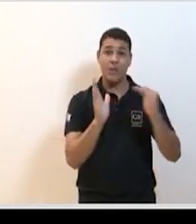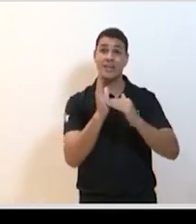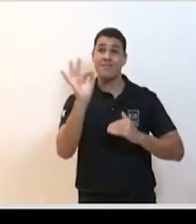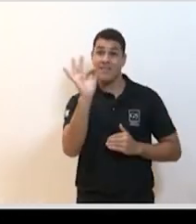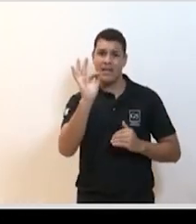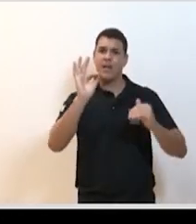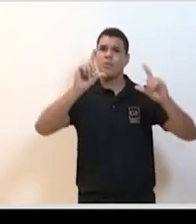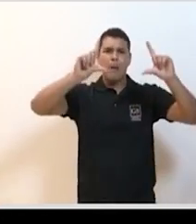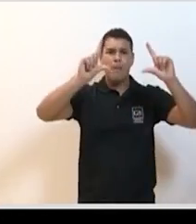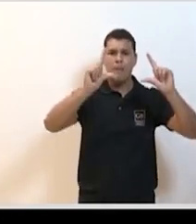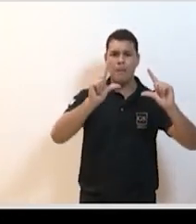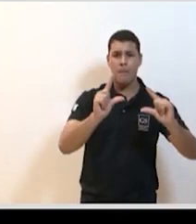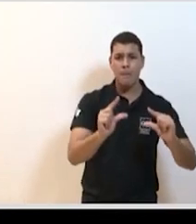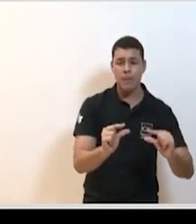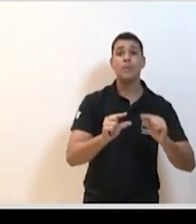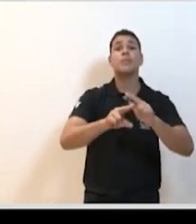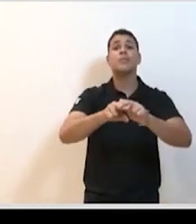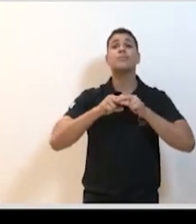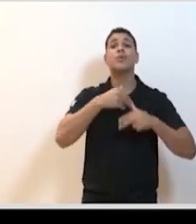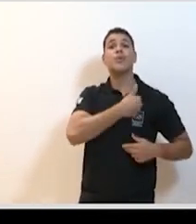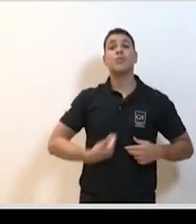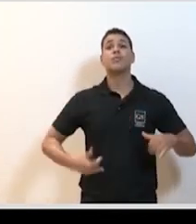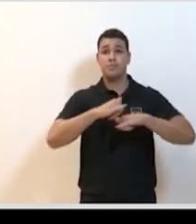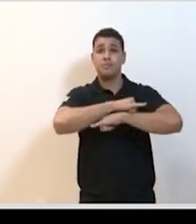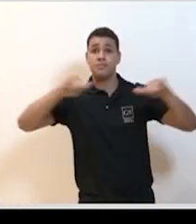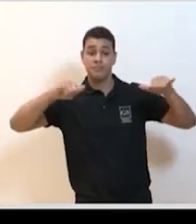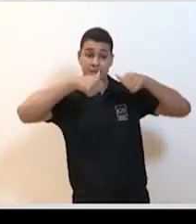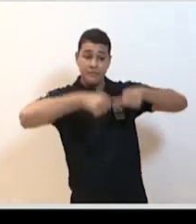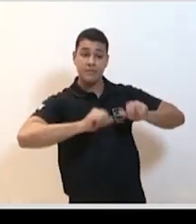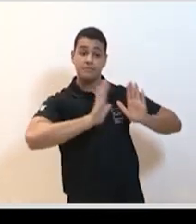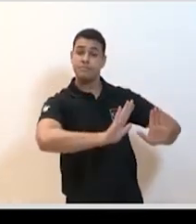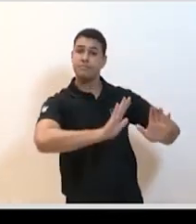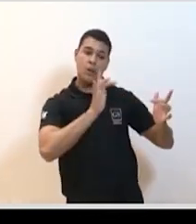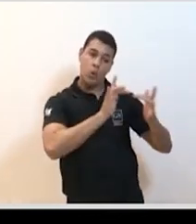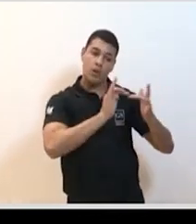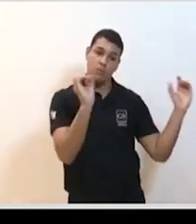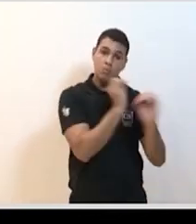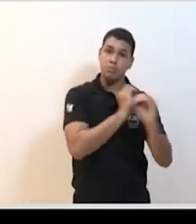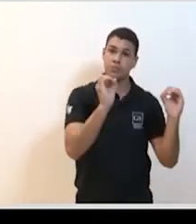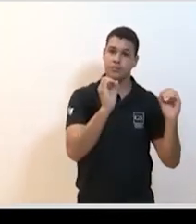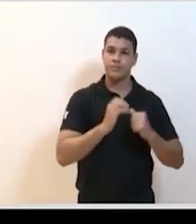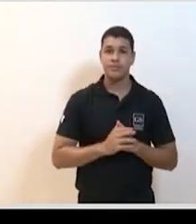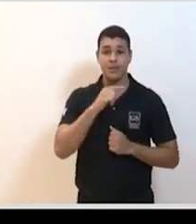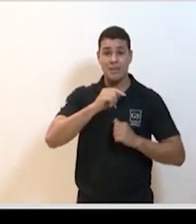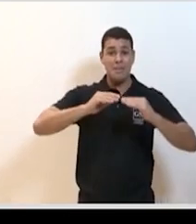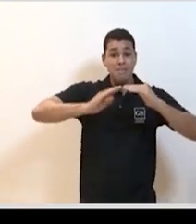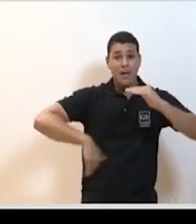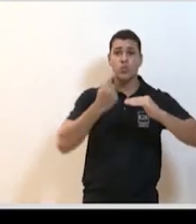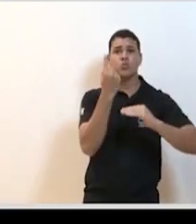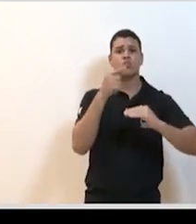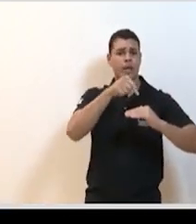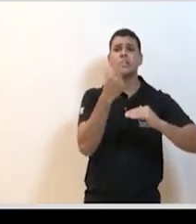com as medidas que estão adotadas, até já ficar no meio de fevereiro abaixo do 1. A partir do momento em que esse R cai abaixo do 1, a pessoa não consegue